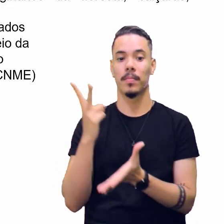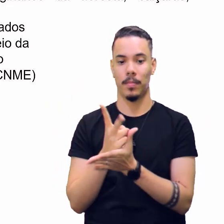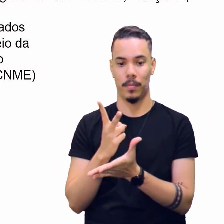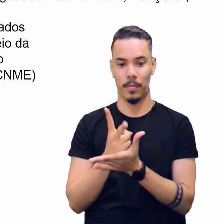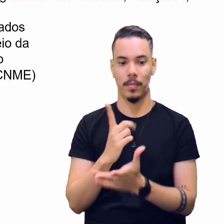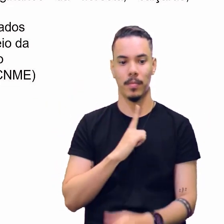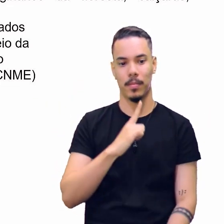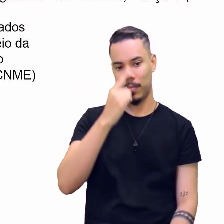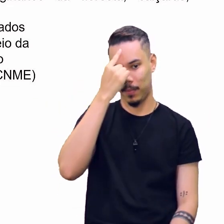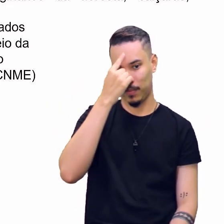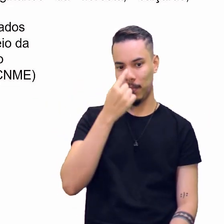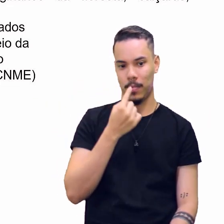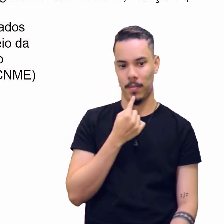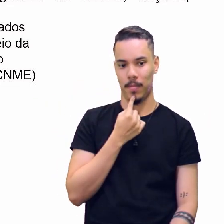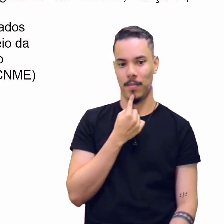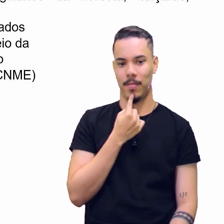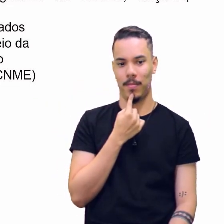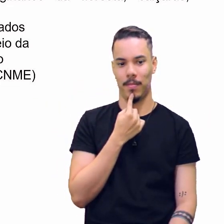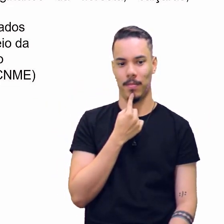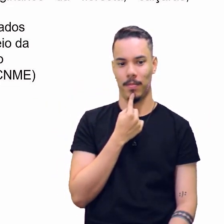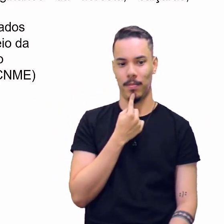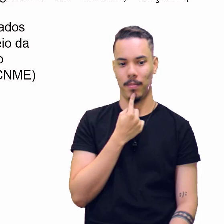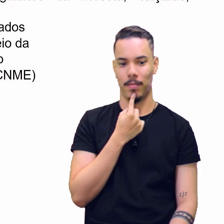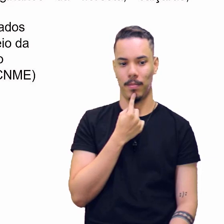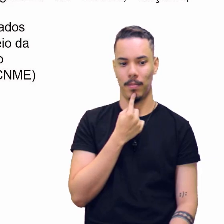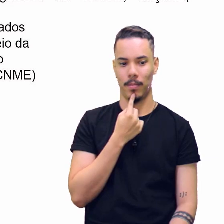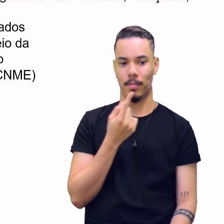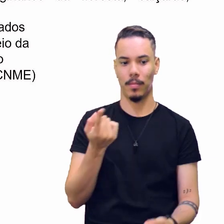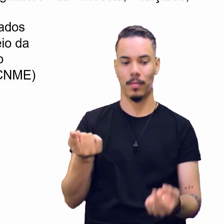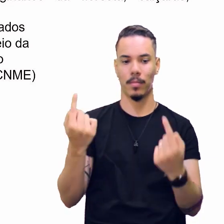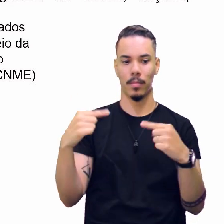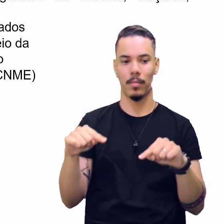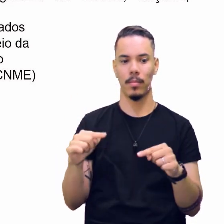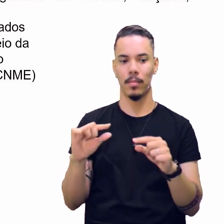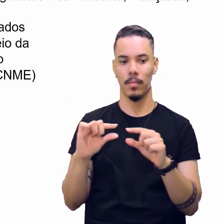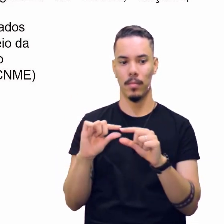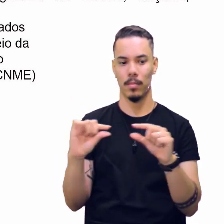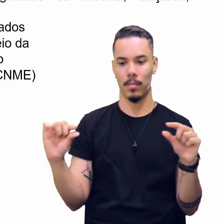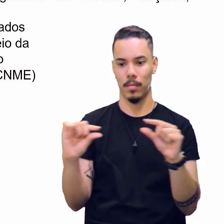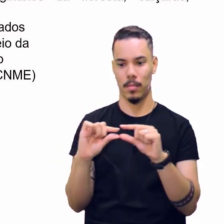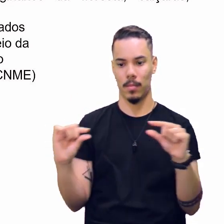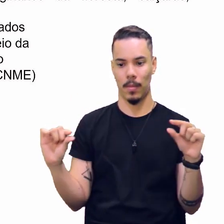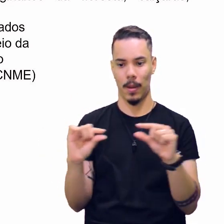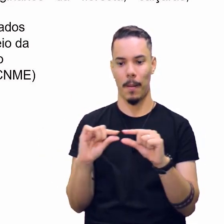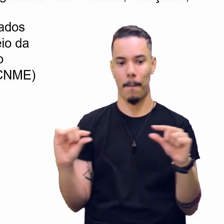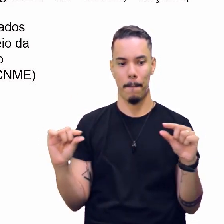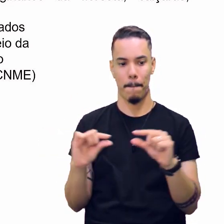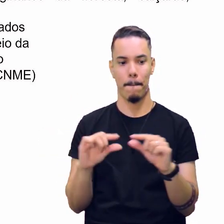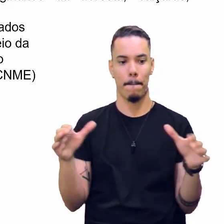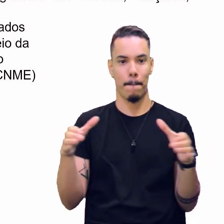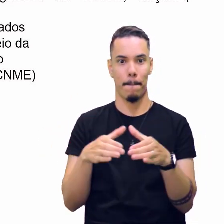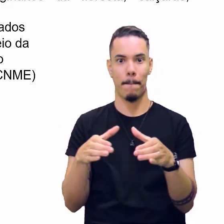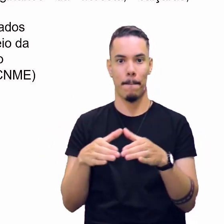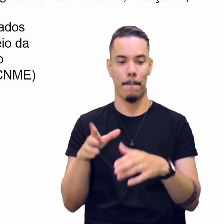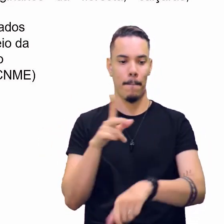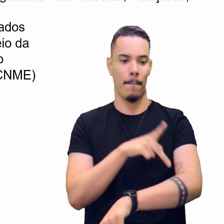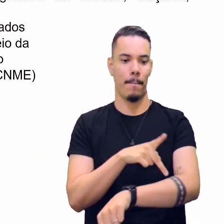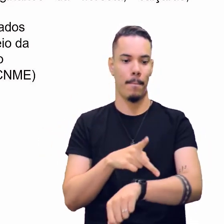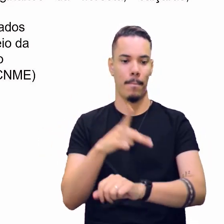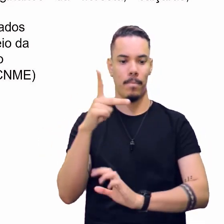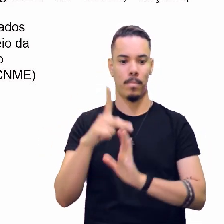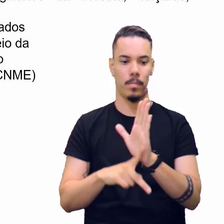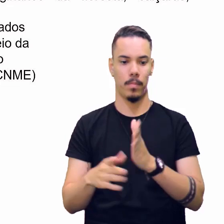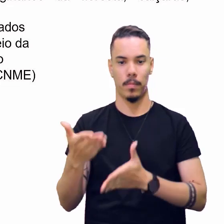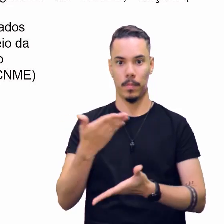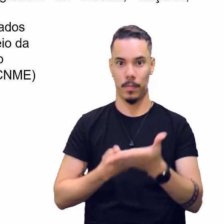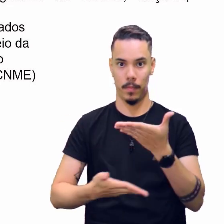tem a imagem e logo embaixo da imagem, que é a foto, né? Ó, equipe pedagógica do projeto de